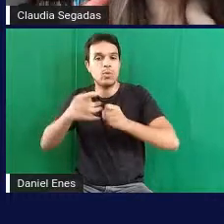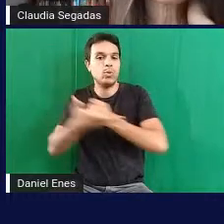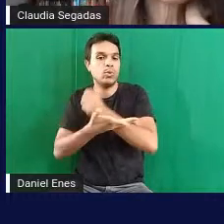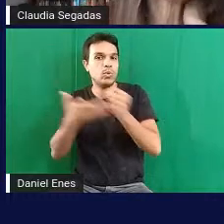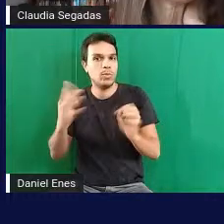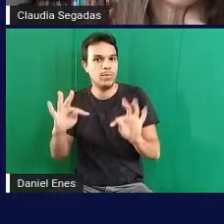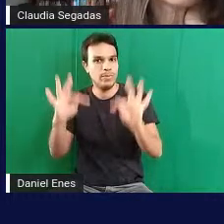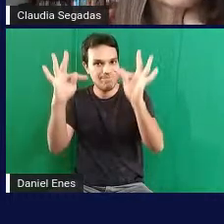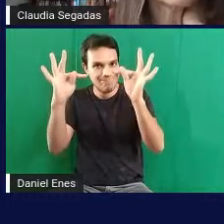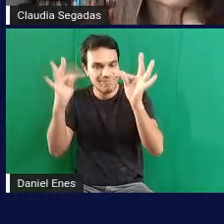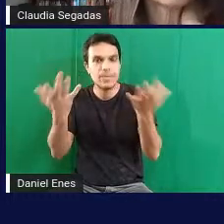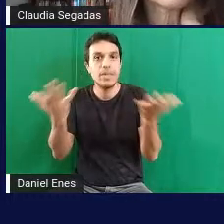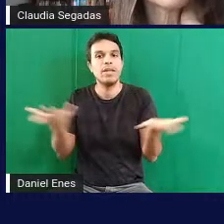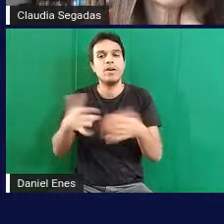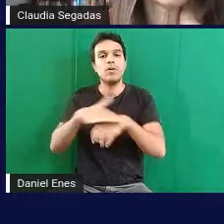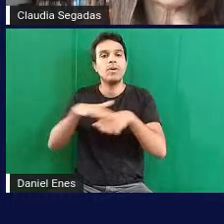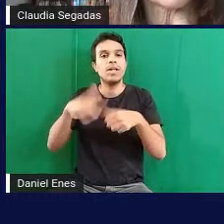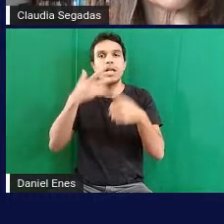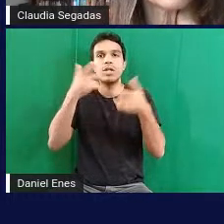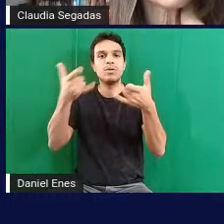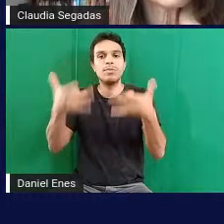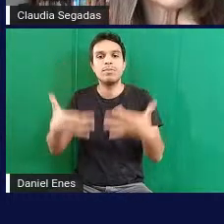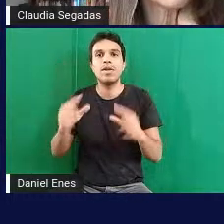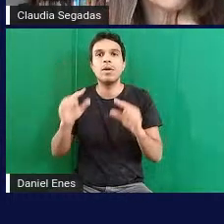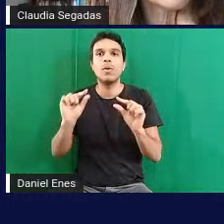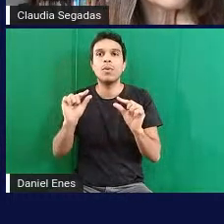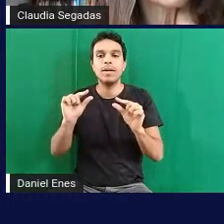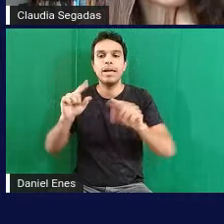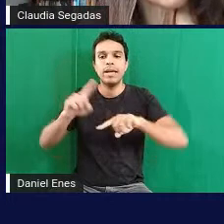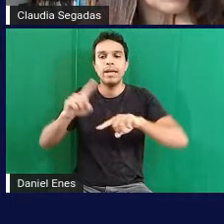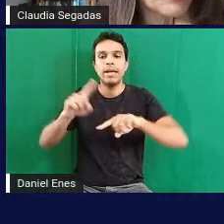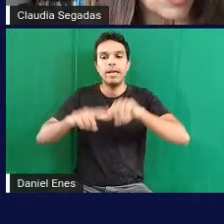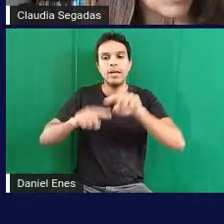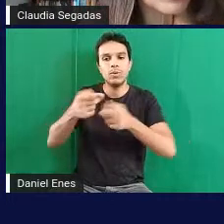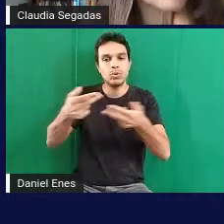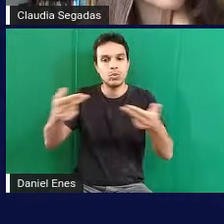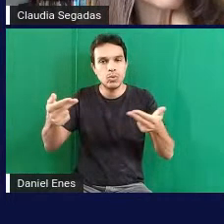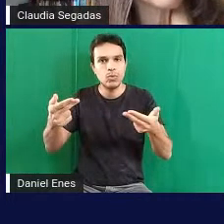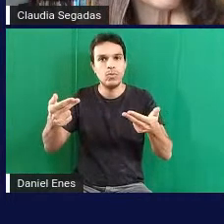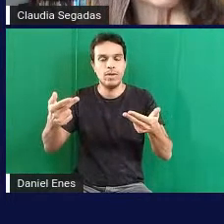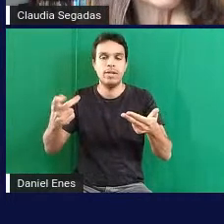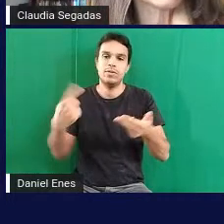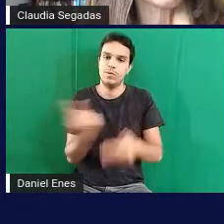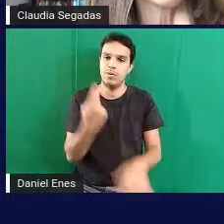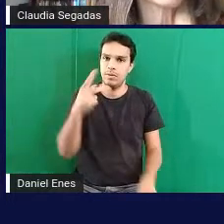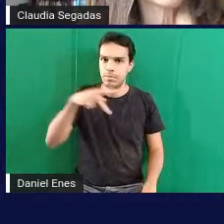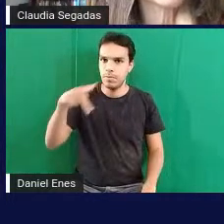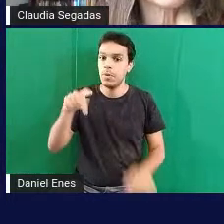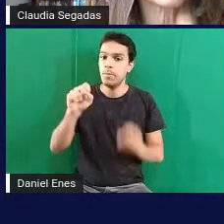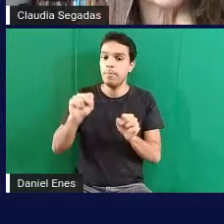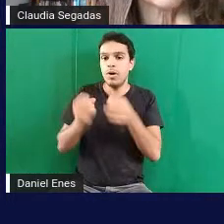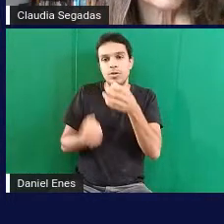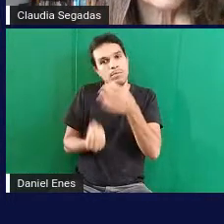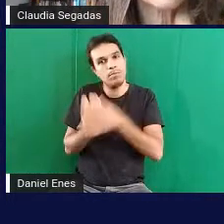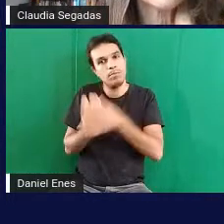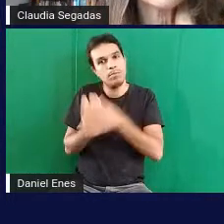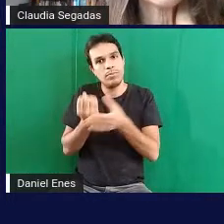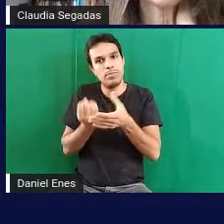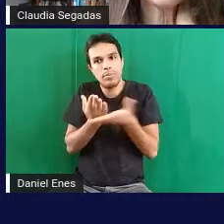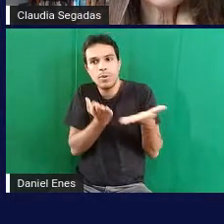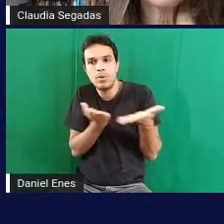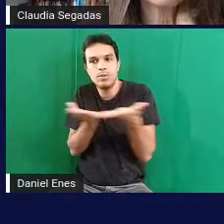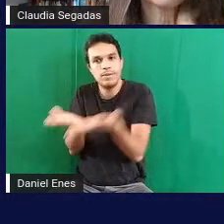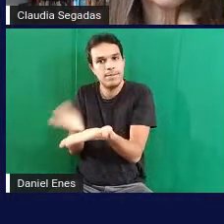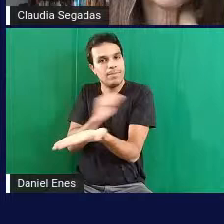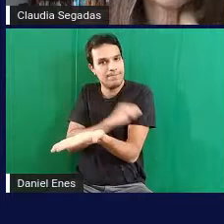conversar com vocês um pouquinho sobre recursos físicos que nós enquanto professores podemos produzir para os nossos alunos